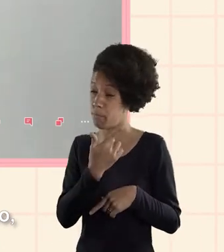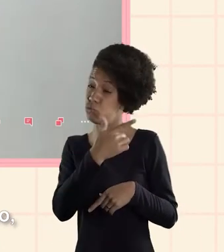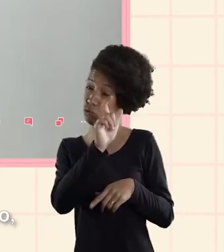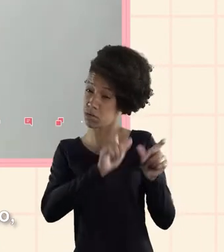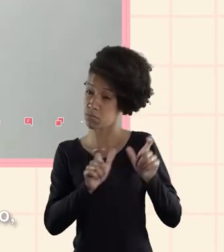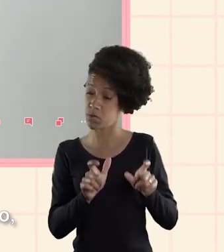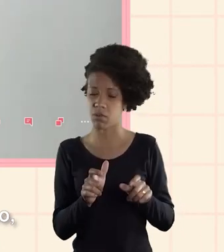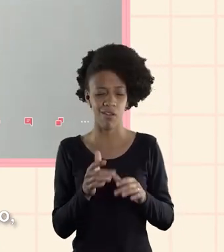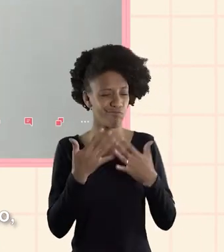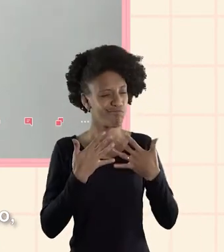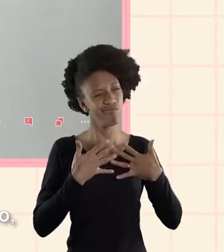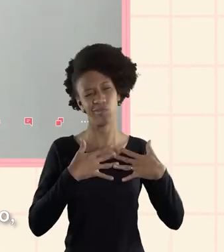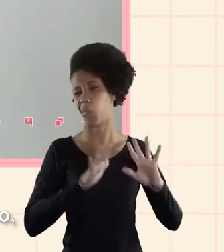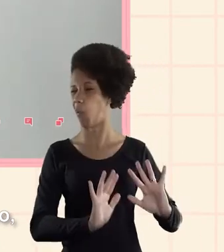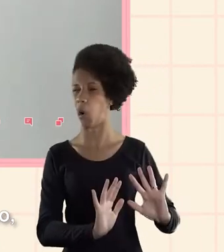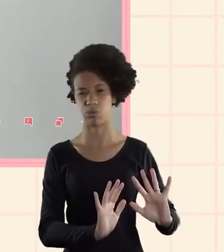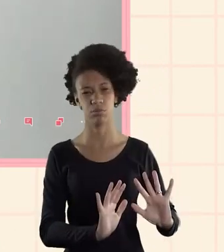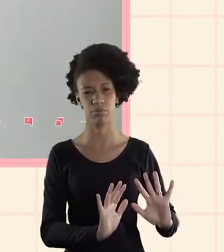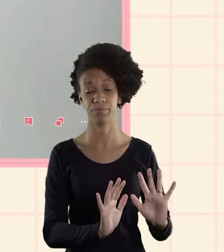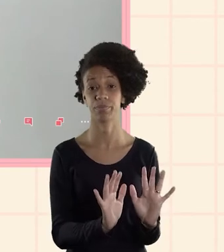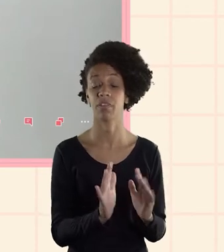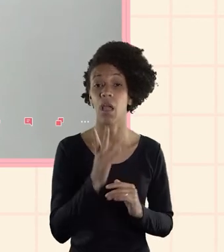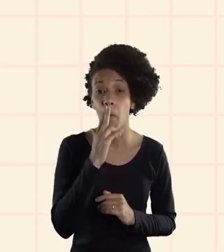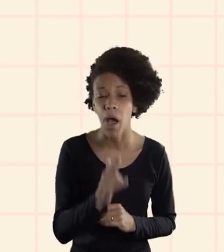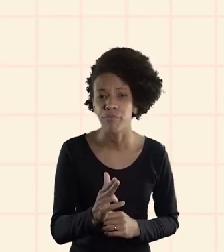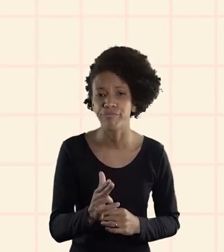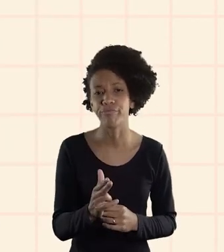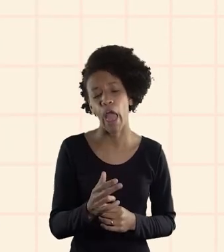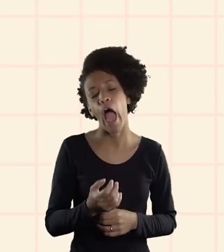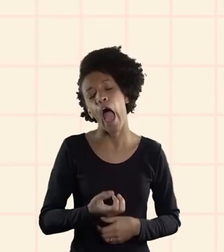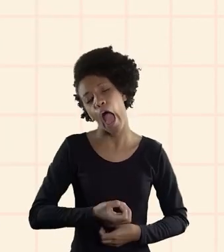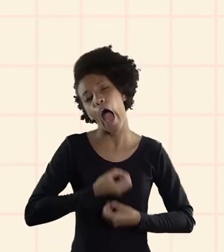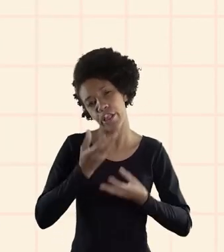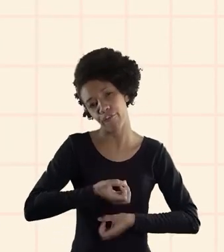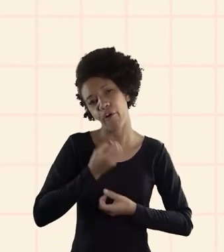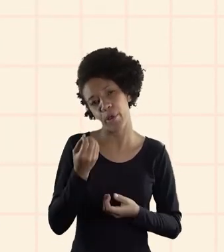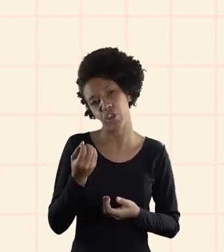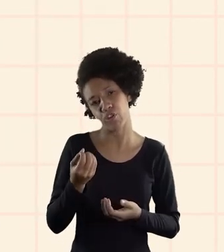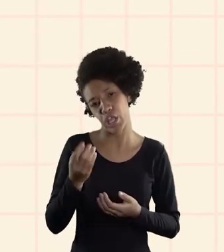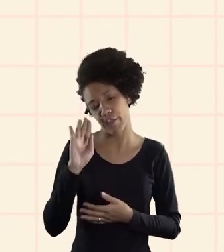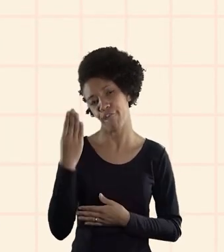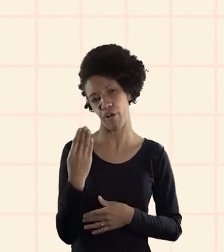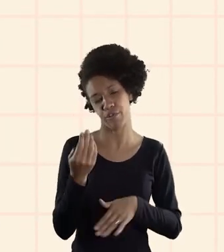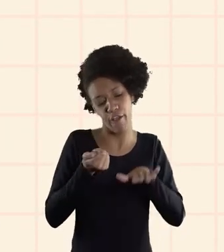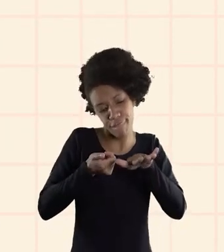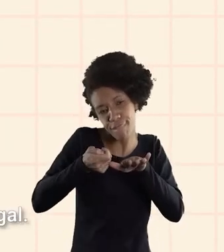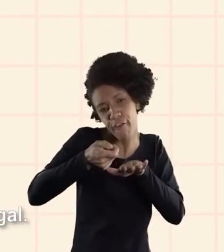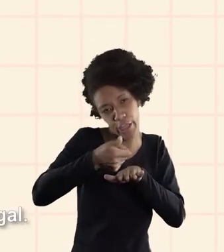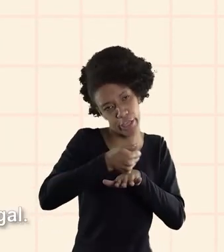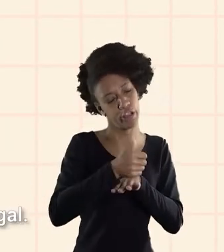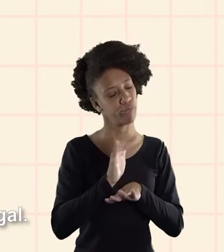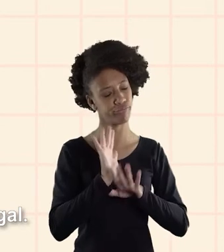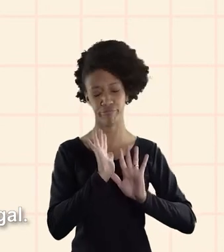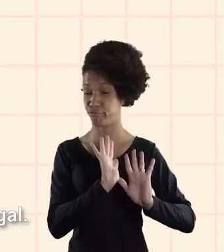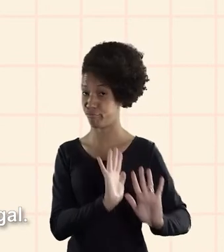falam mal de outras pessoas eu acho isso não acho isso legal Eu gosto que são as notícias falsas as